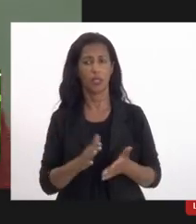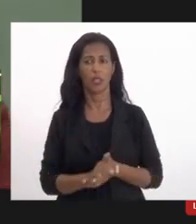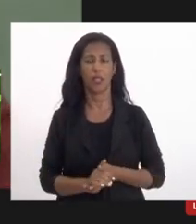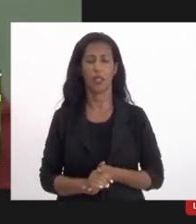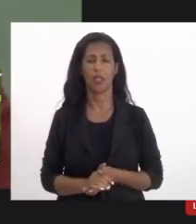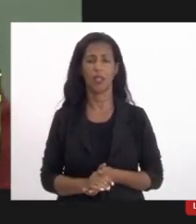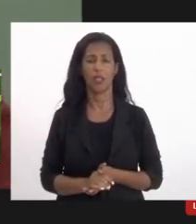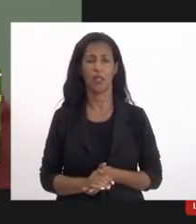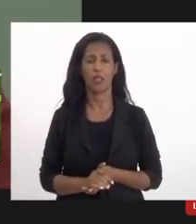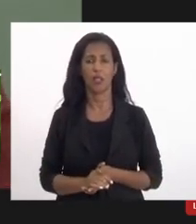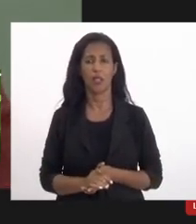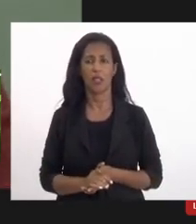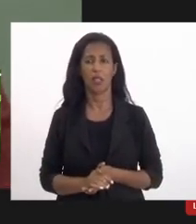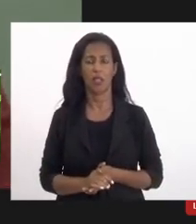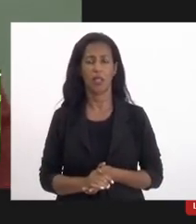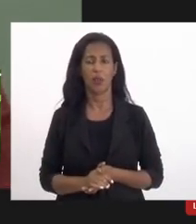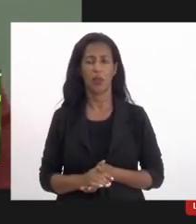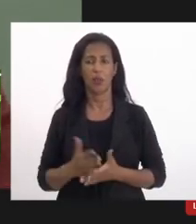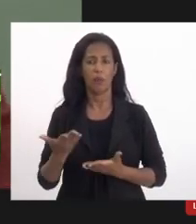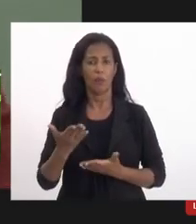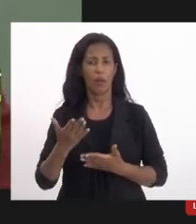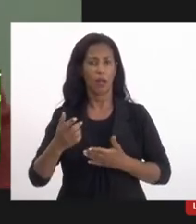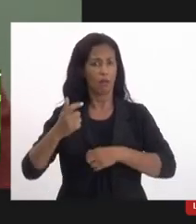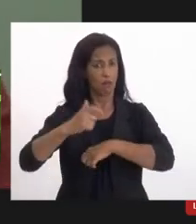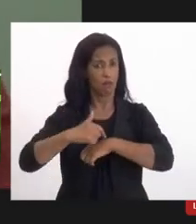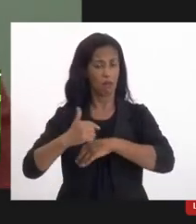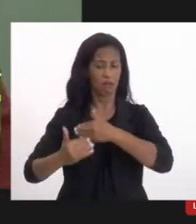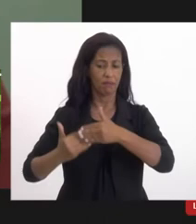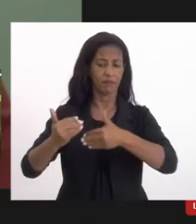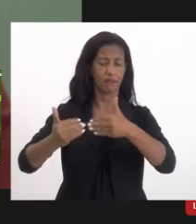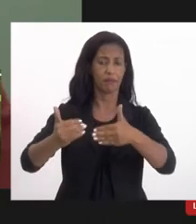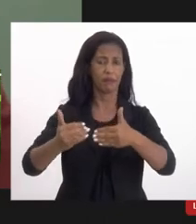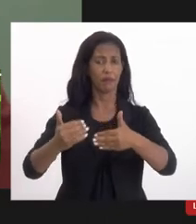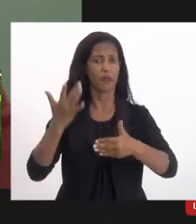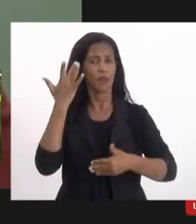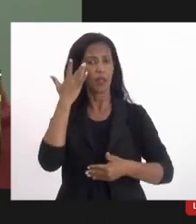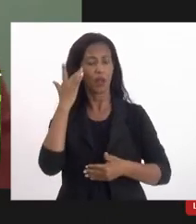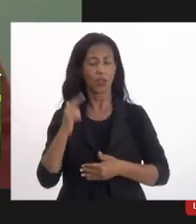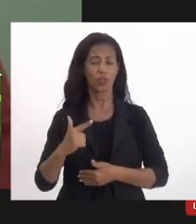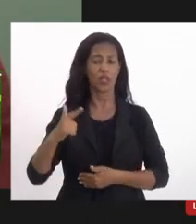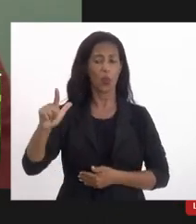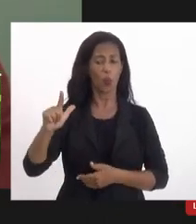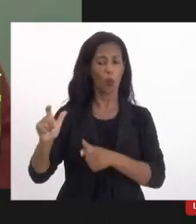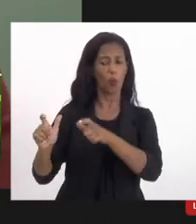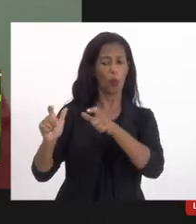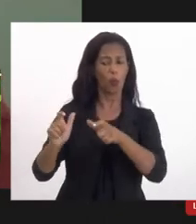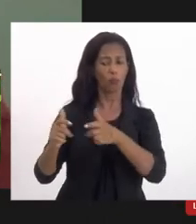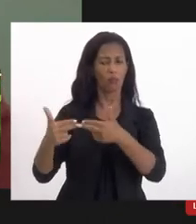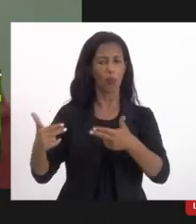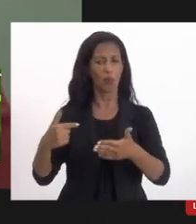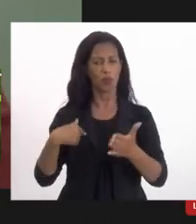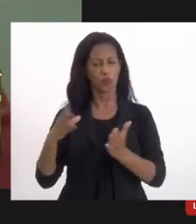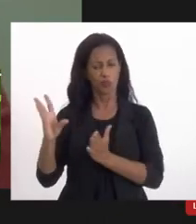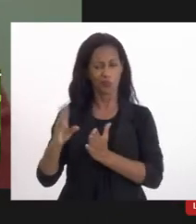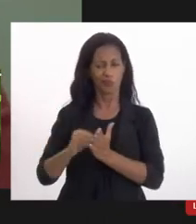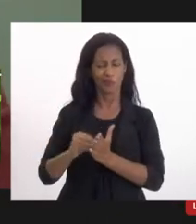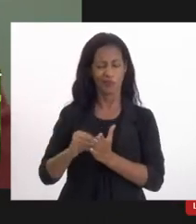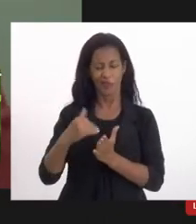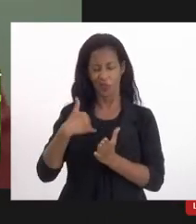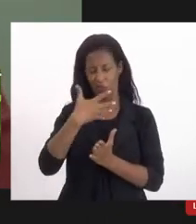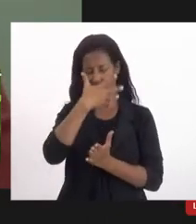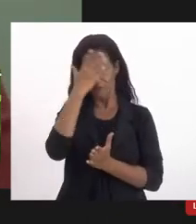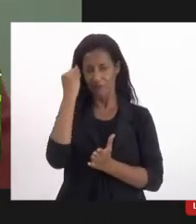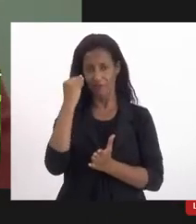generalizações, as coisas que eu poderia dizer para não ocupar mais tempo. Eu acho que é isso de uma outra coisinha aqui que eu tinha notado mas que eu agora